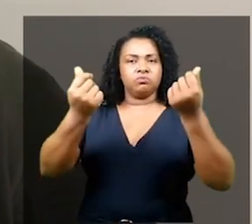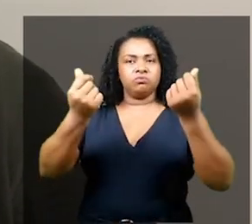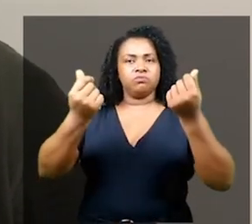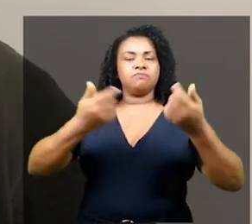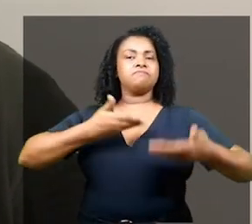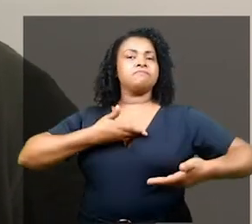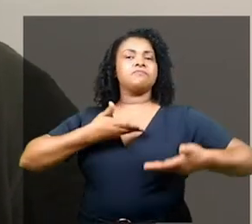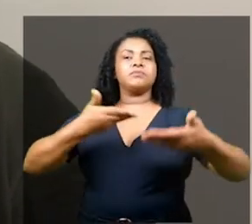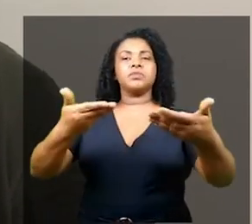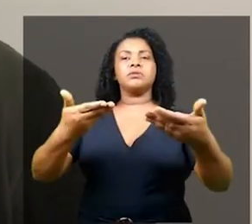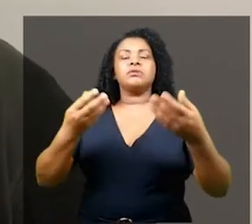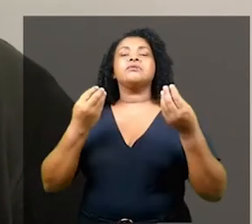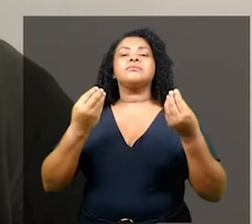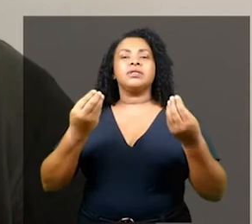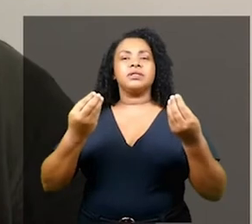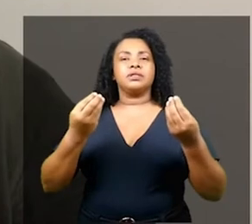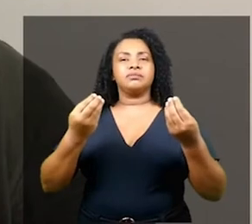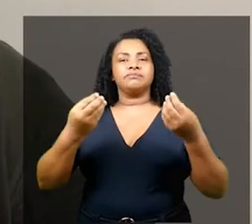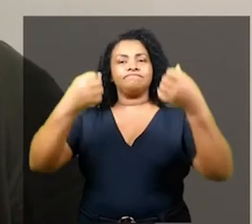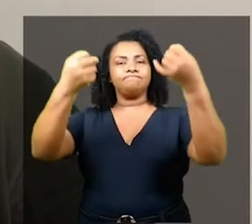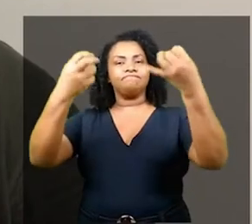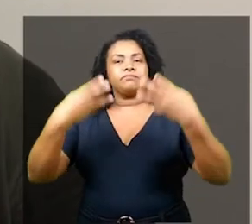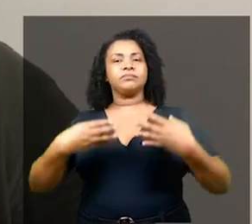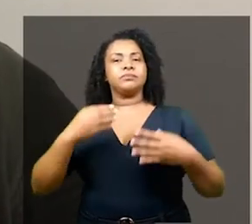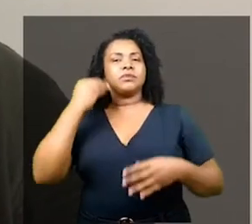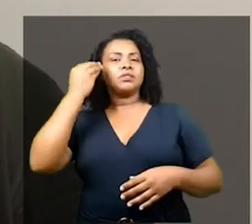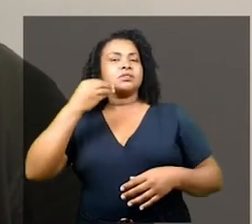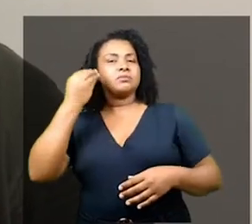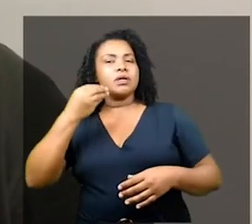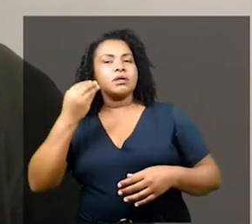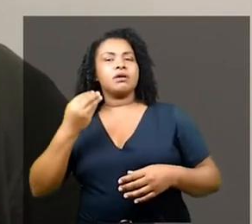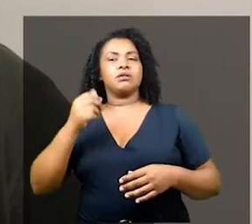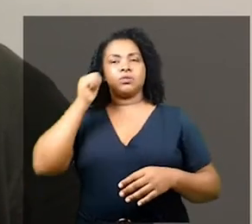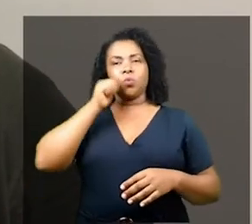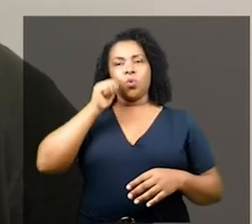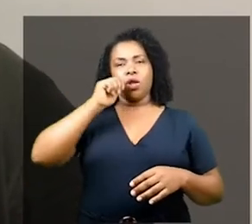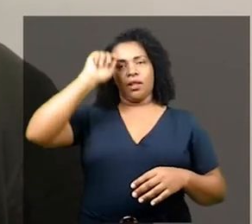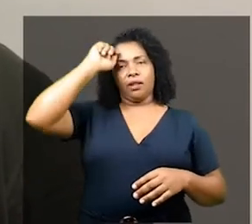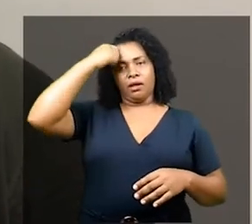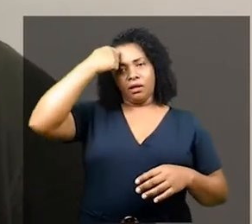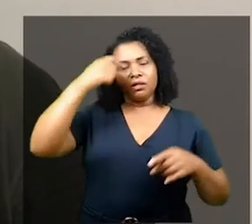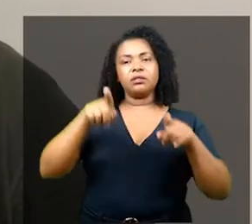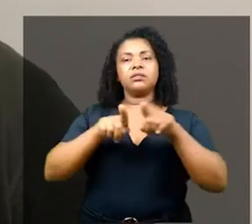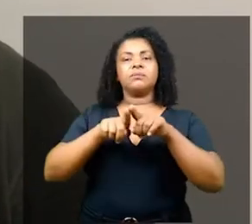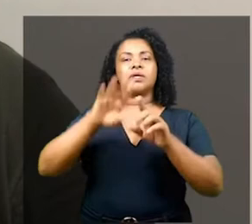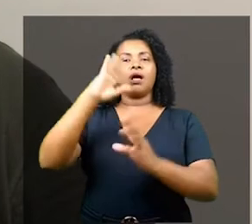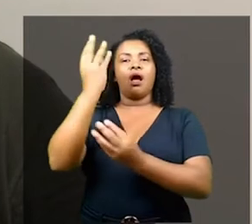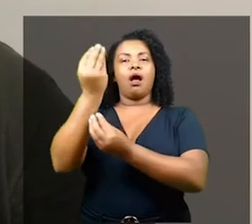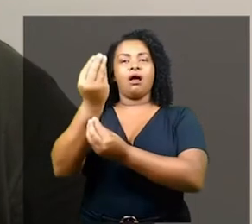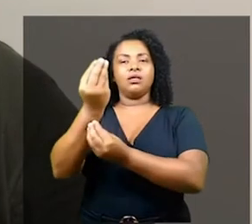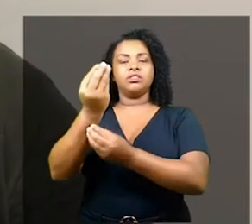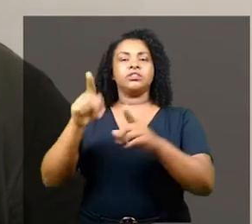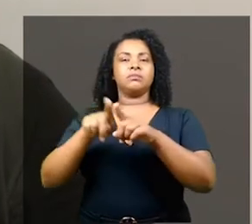compor esse evento falando um pouco sobre a minha vivência enquanto mulher negra no campo da arte e diante